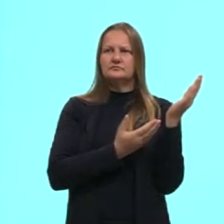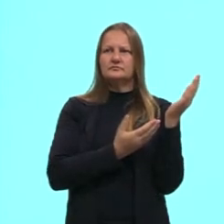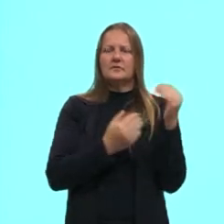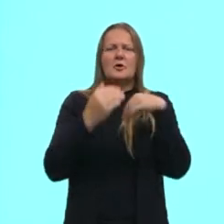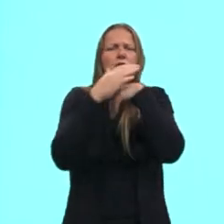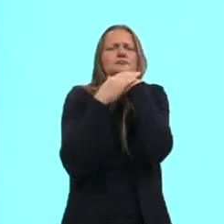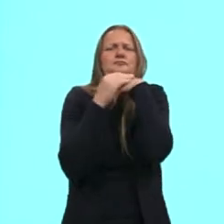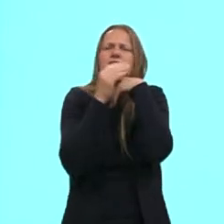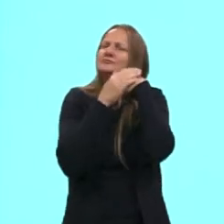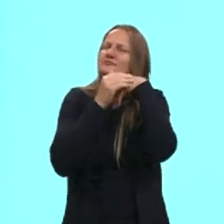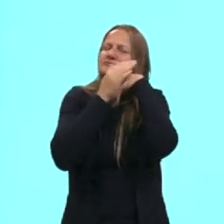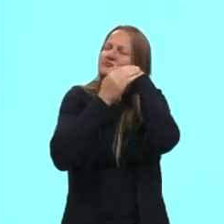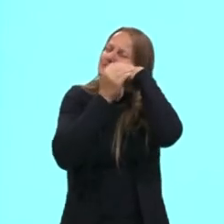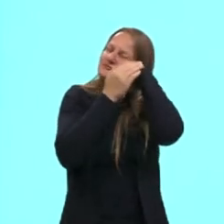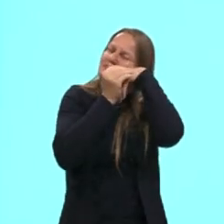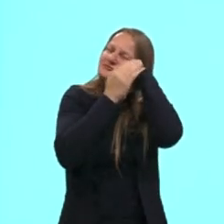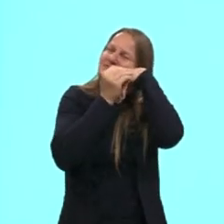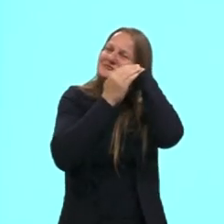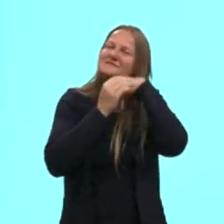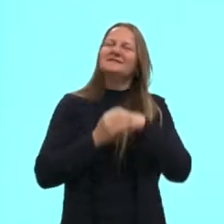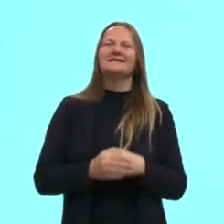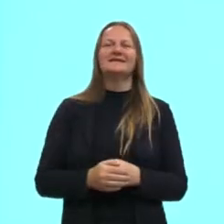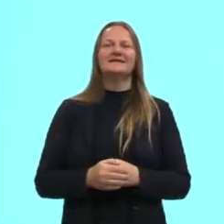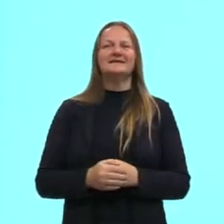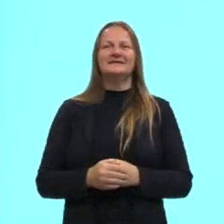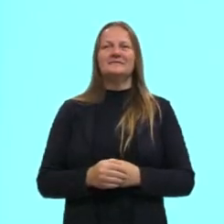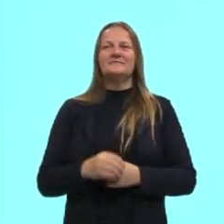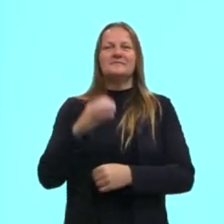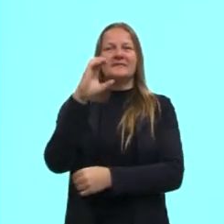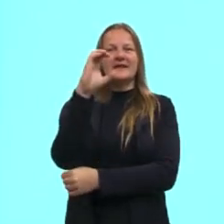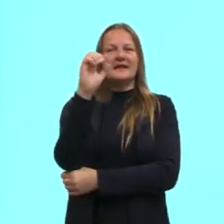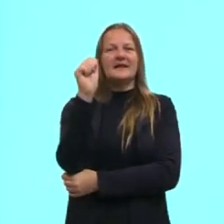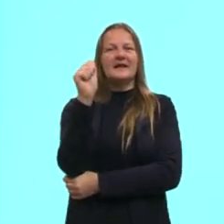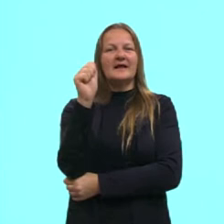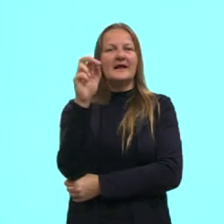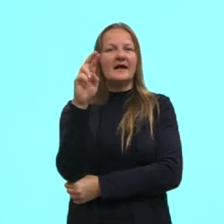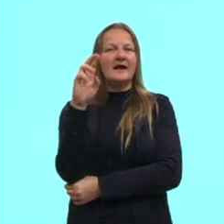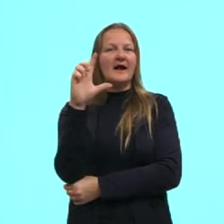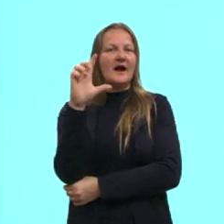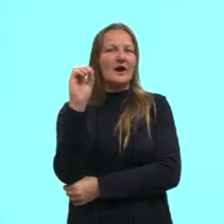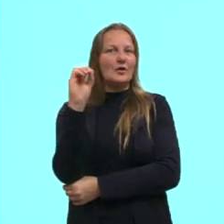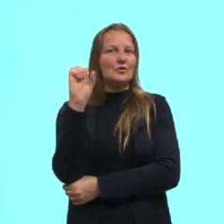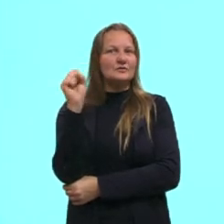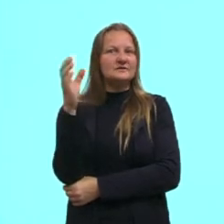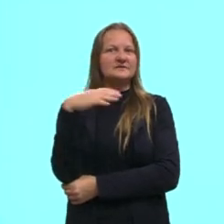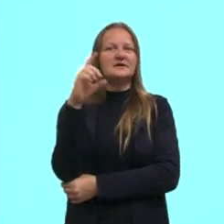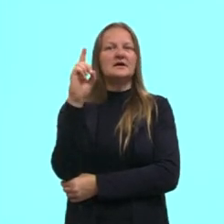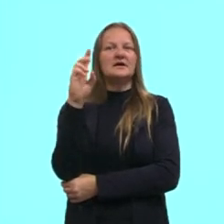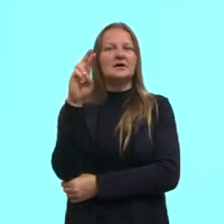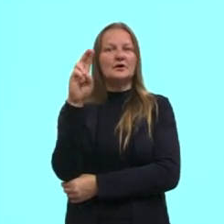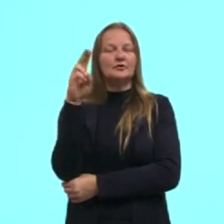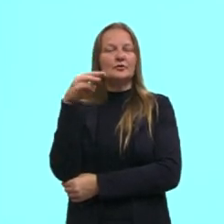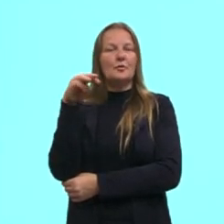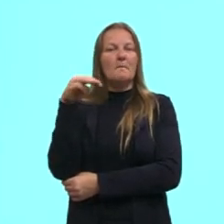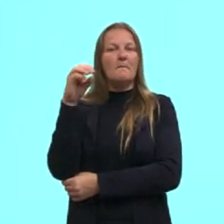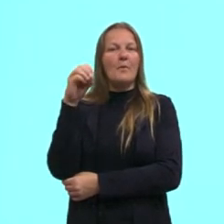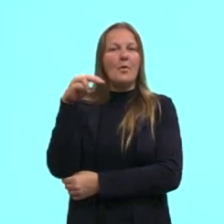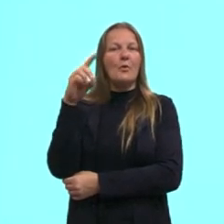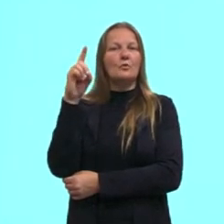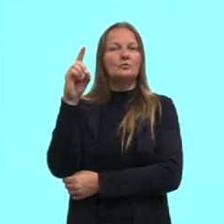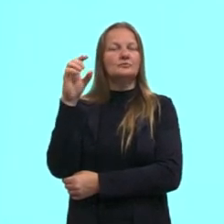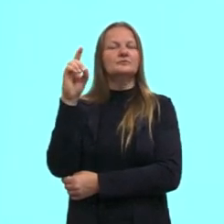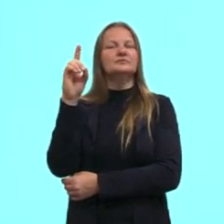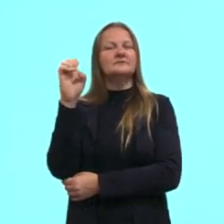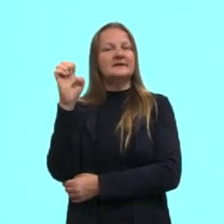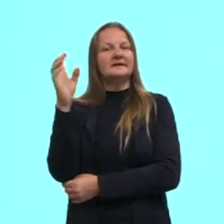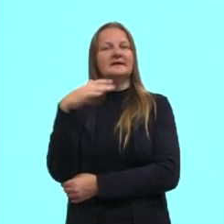queridinhos, que é o Carlos Drummond de Andrade, tá? Eu sou apaixonada pela poesia dele, mas ele também